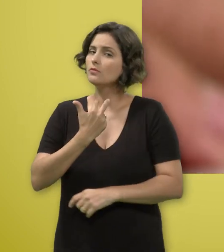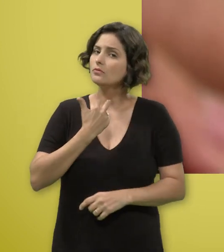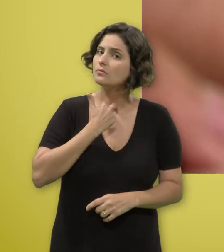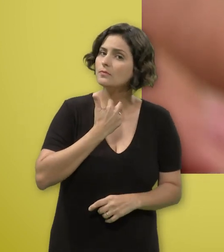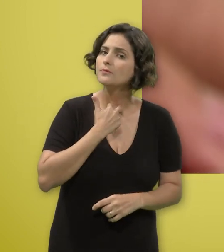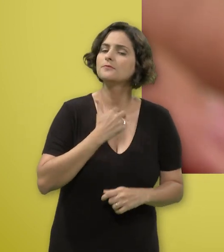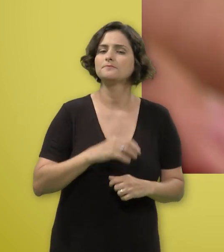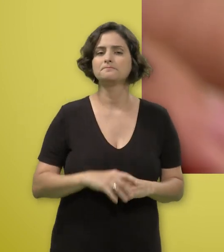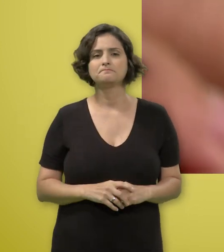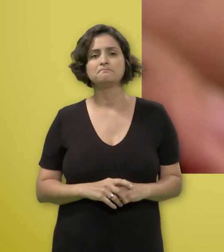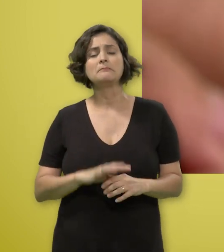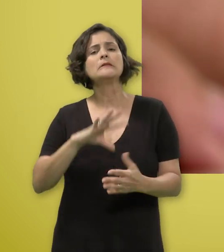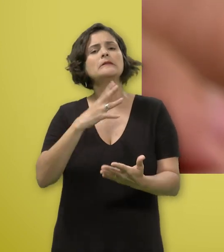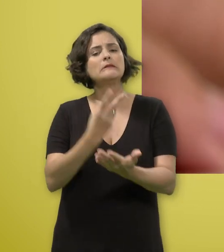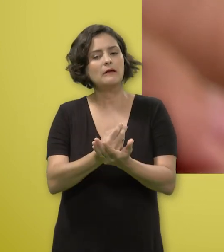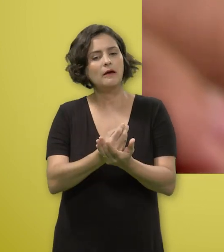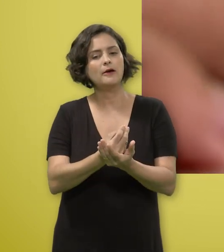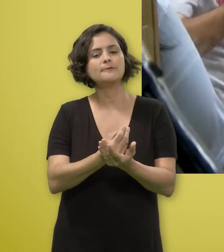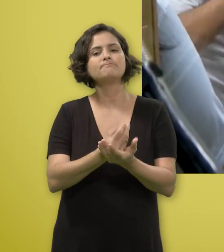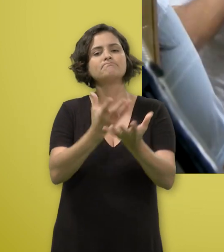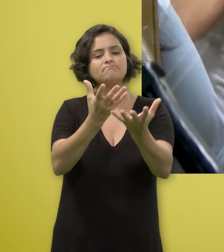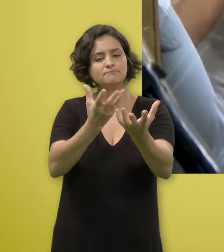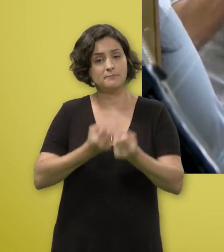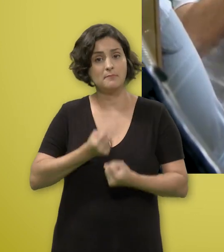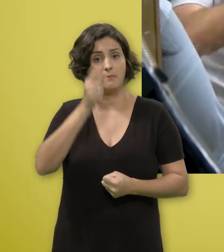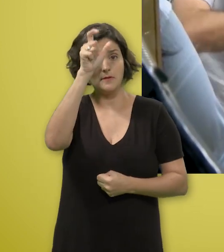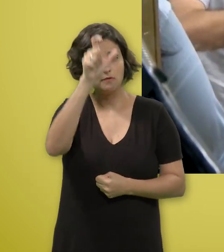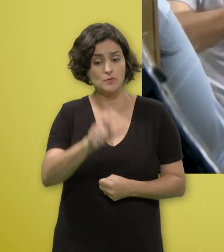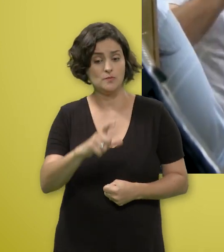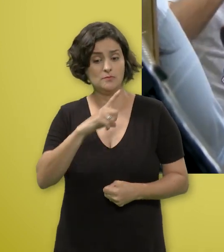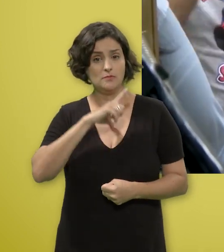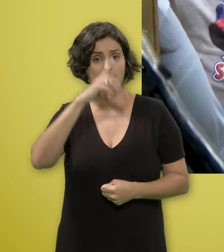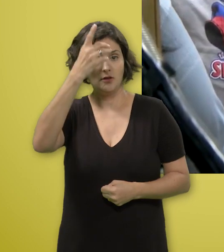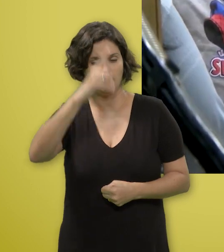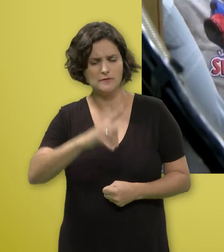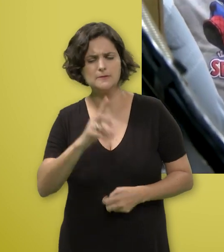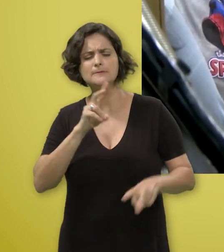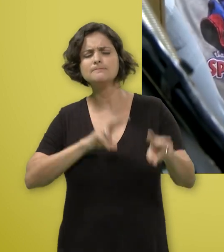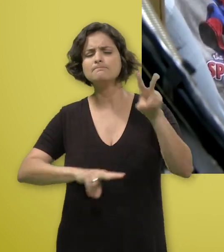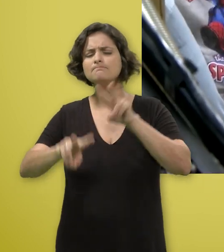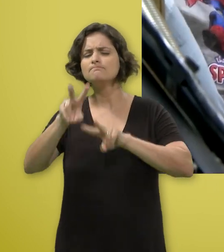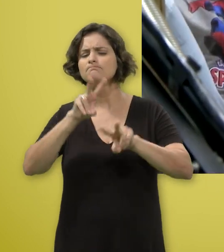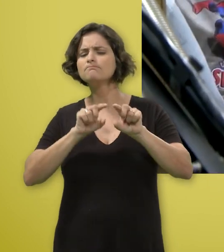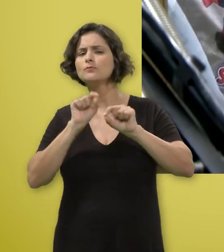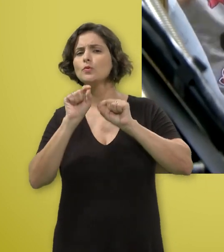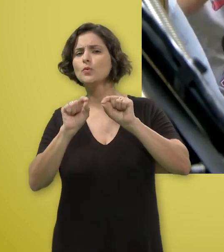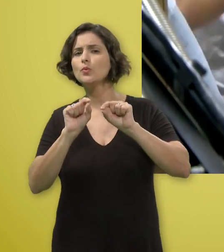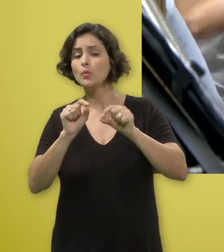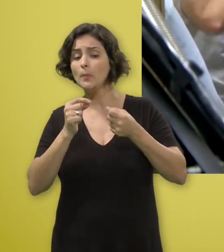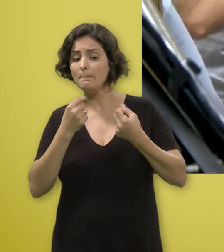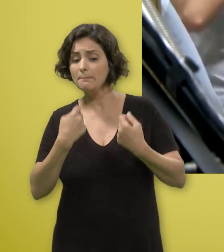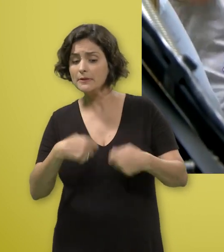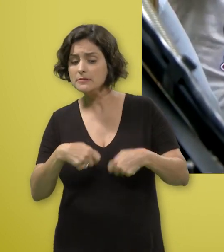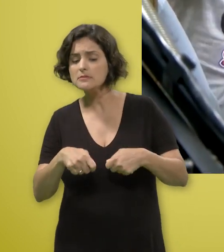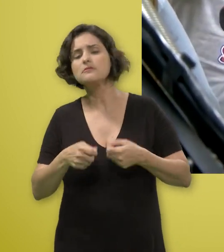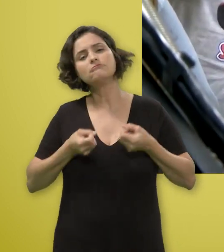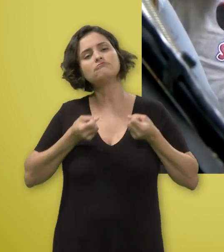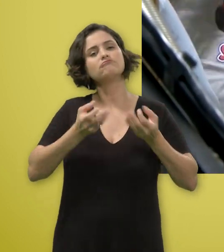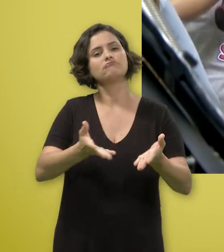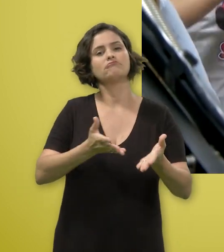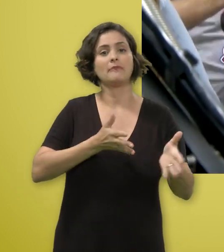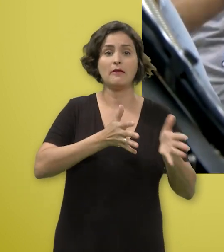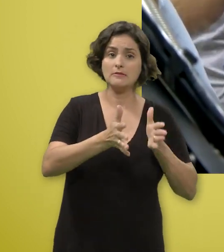atitudinais entre as pessoas, de forma que as pessoas com deficiência podem ter, em seus diferentes